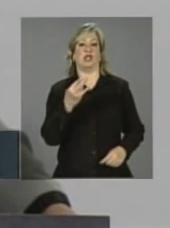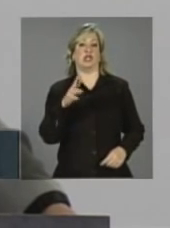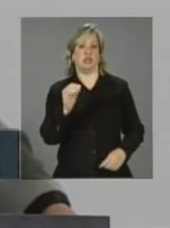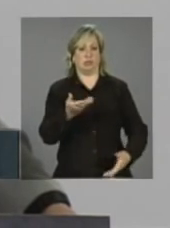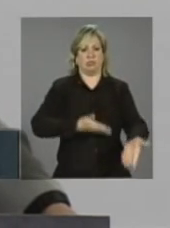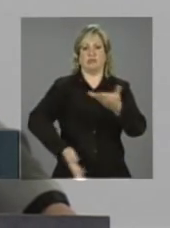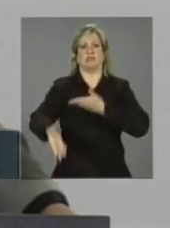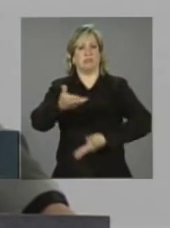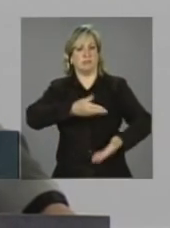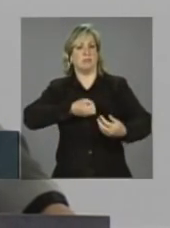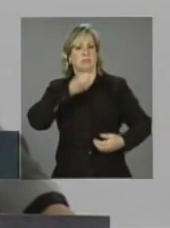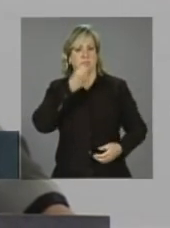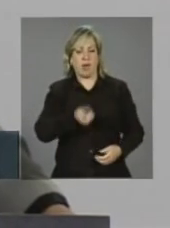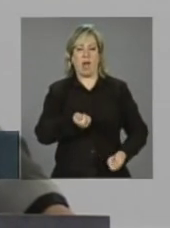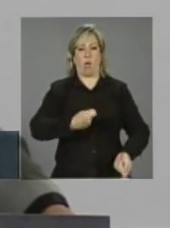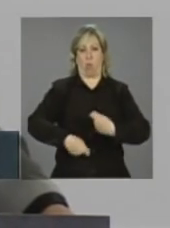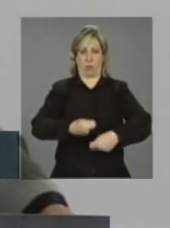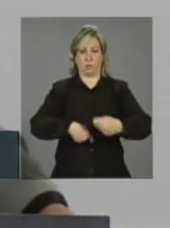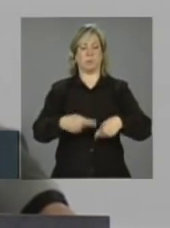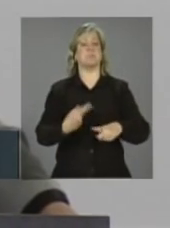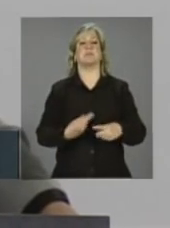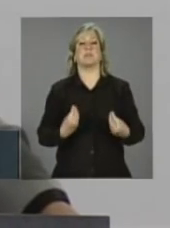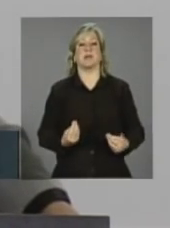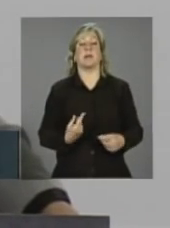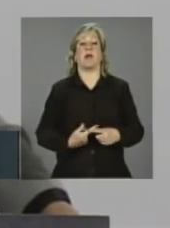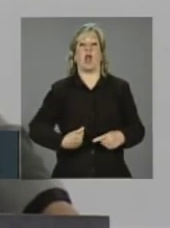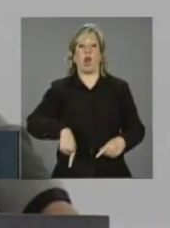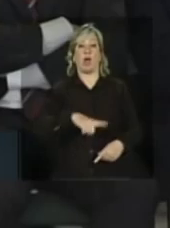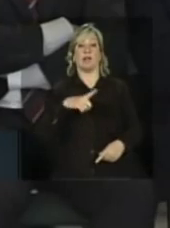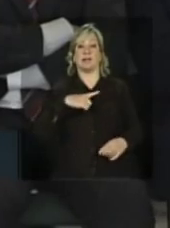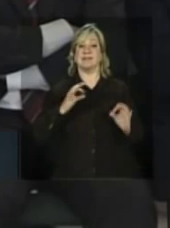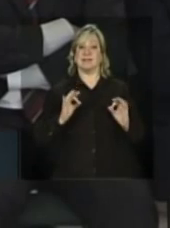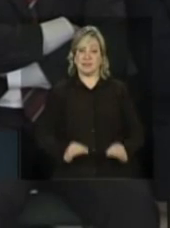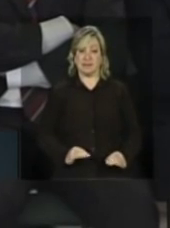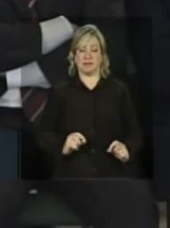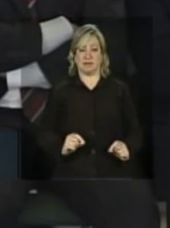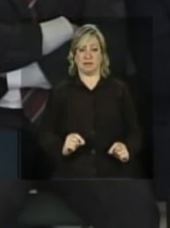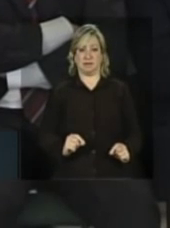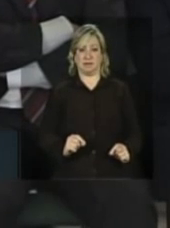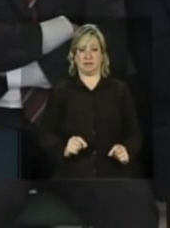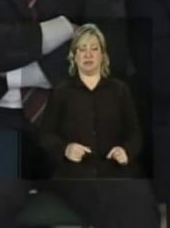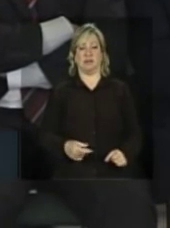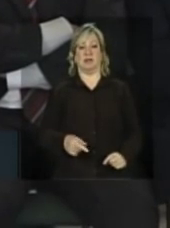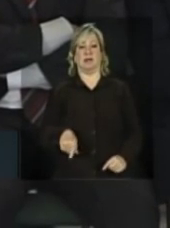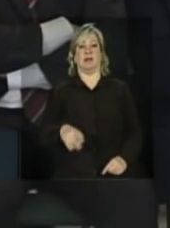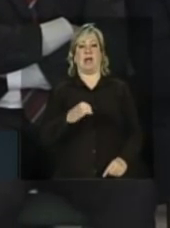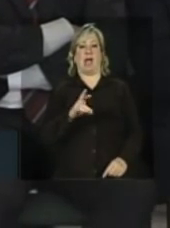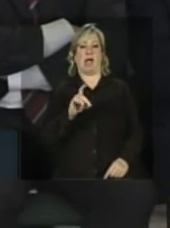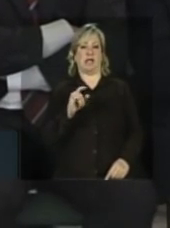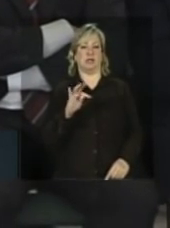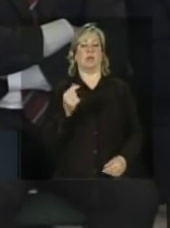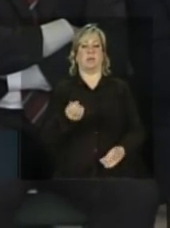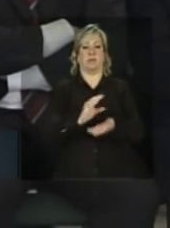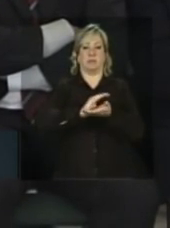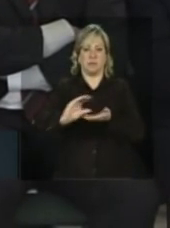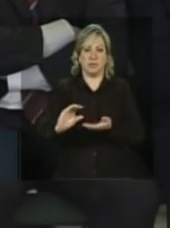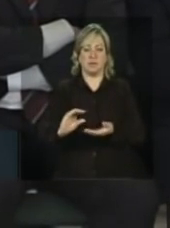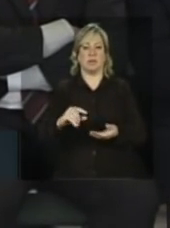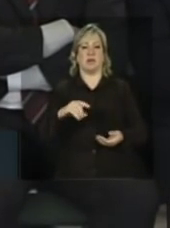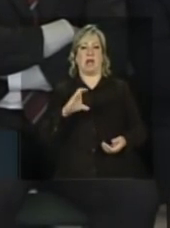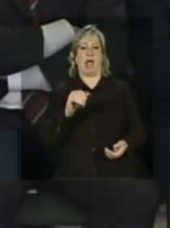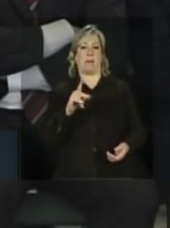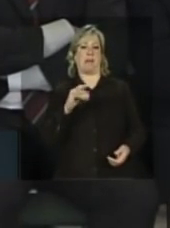isso? Porque nós temos certeza que recurso do crédito para investir para capital